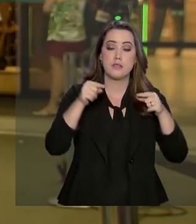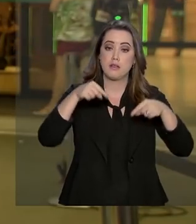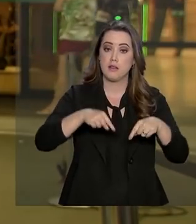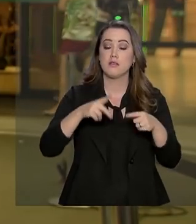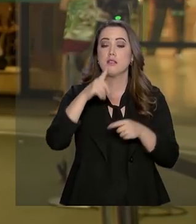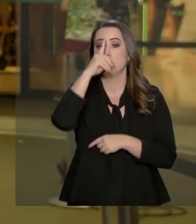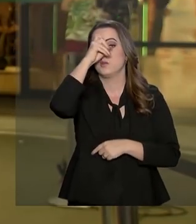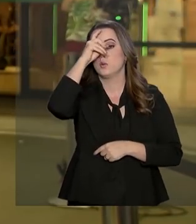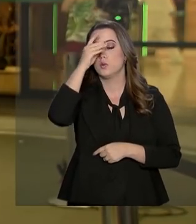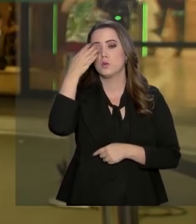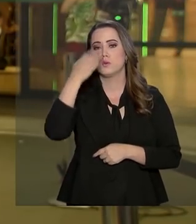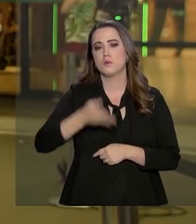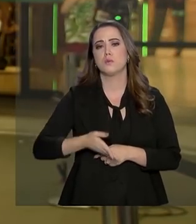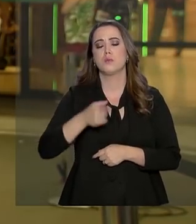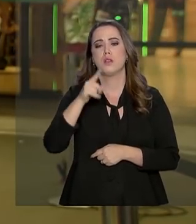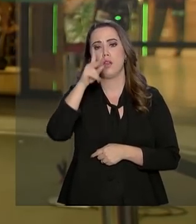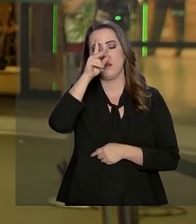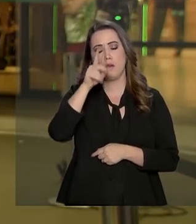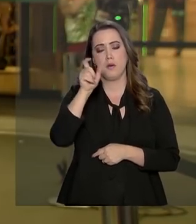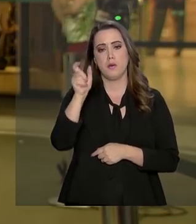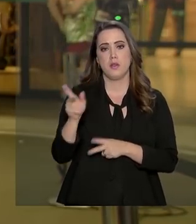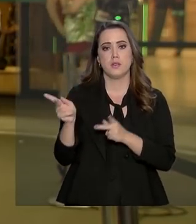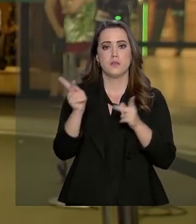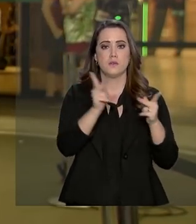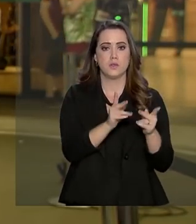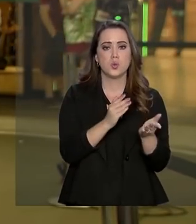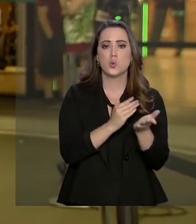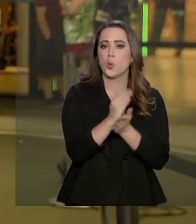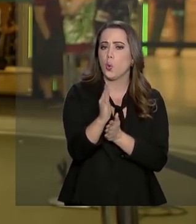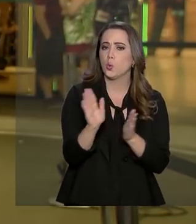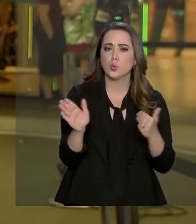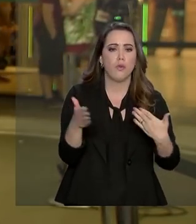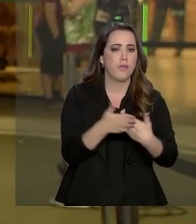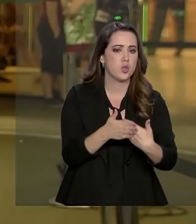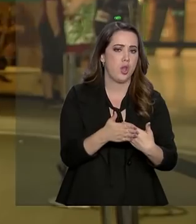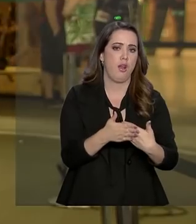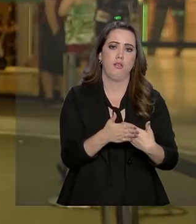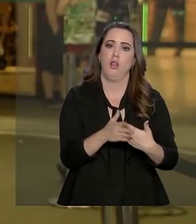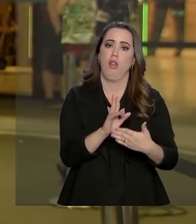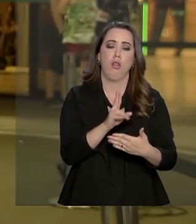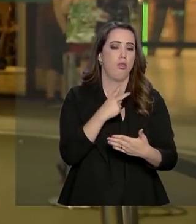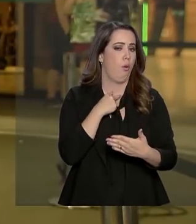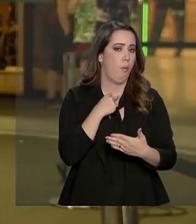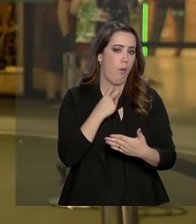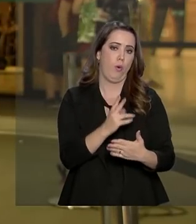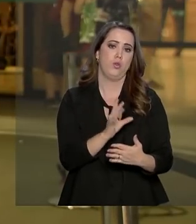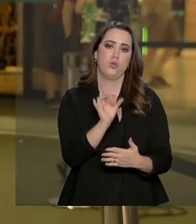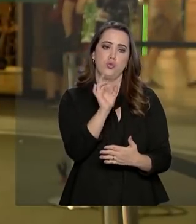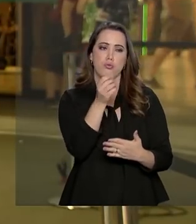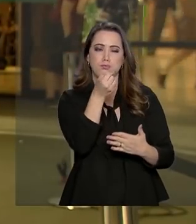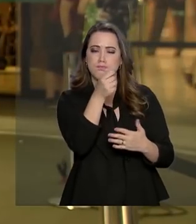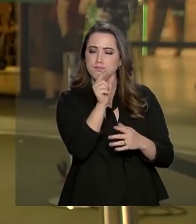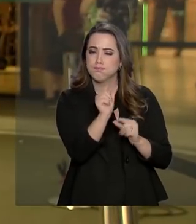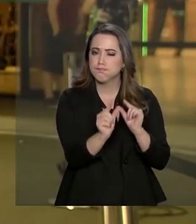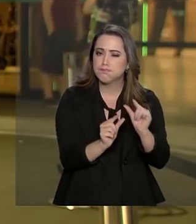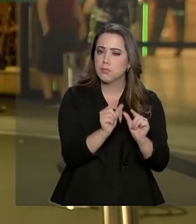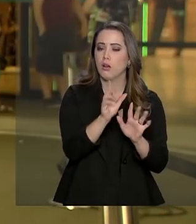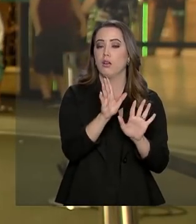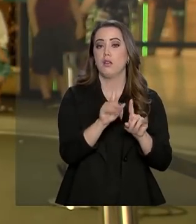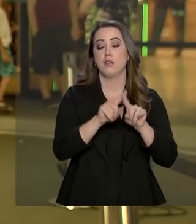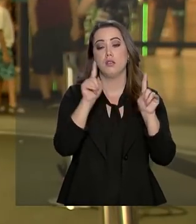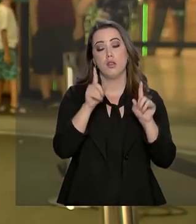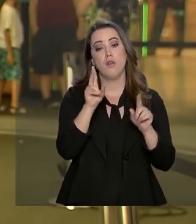Hospital Albert Einstein, as visitas físicas, continuam restritas. E por isso, as teleconferências